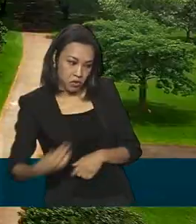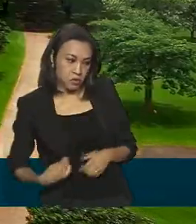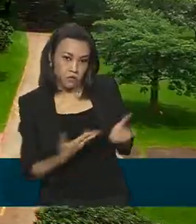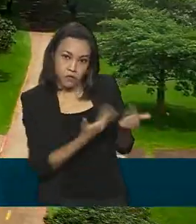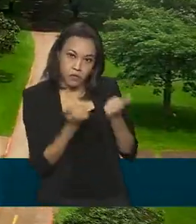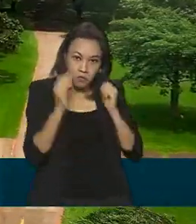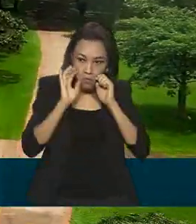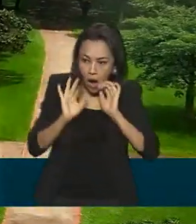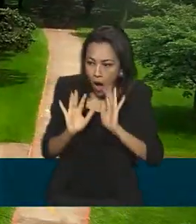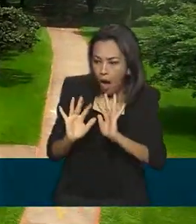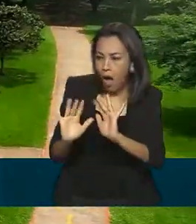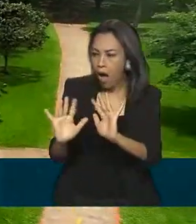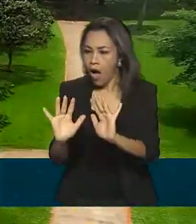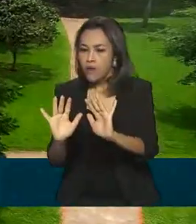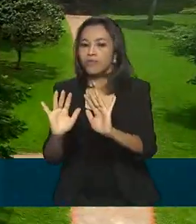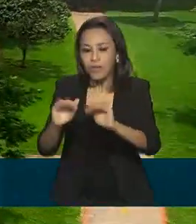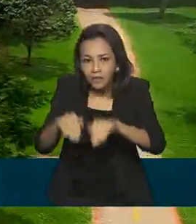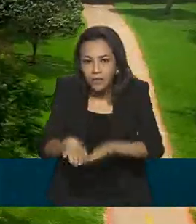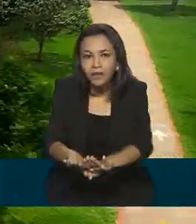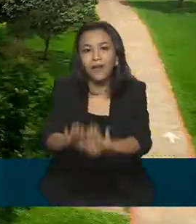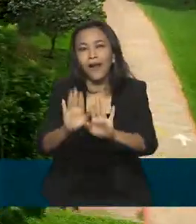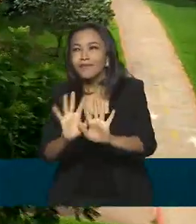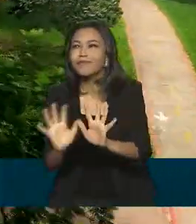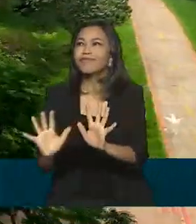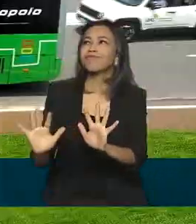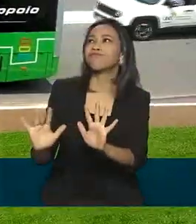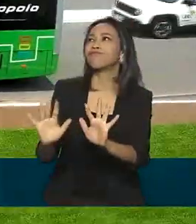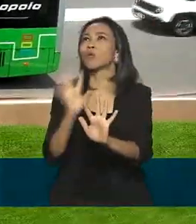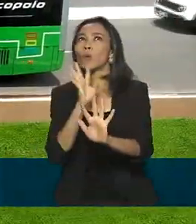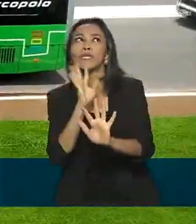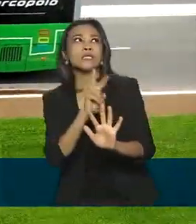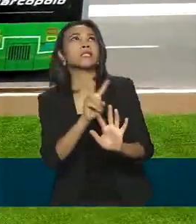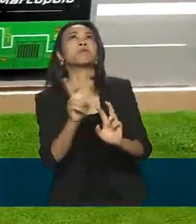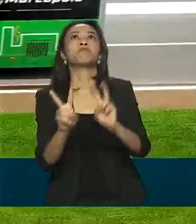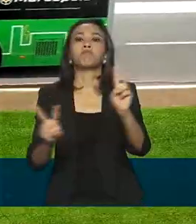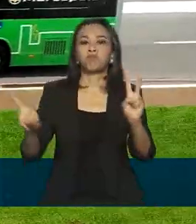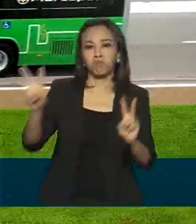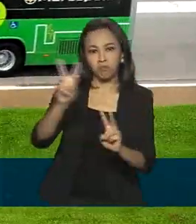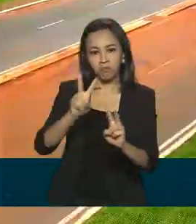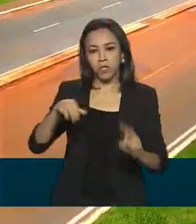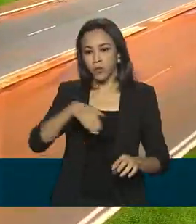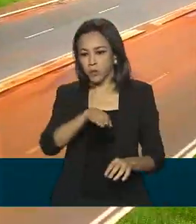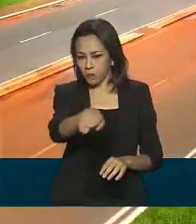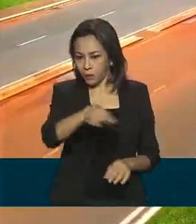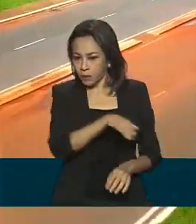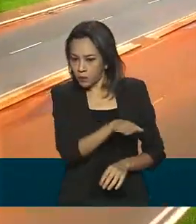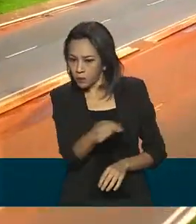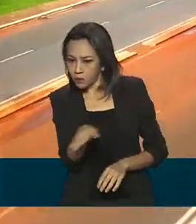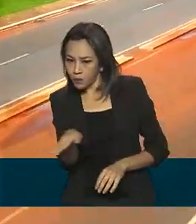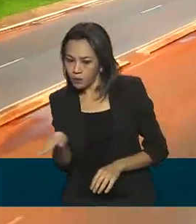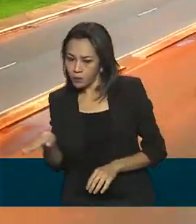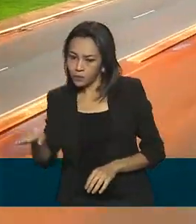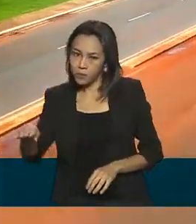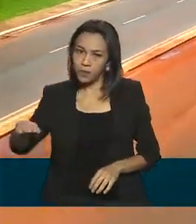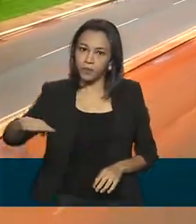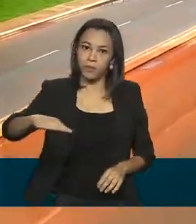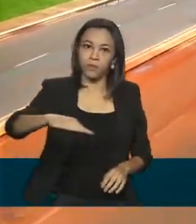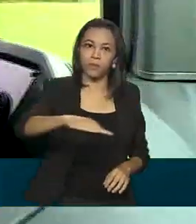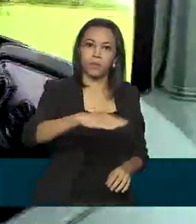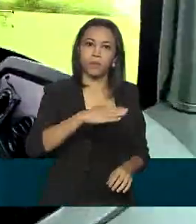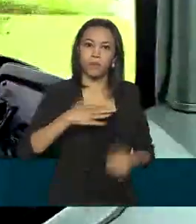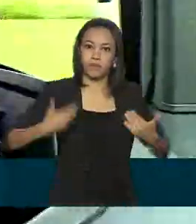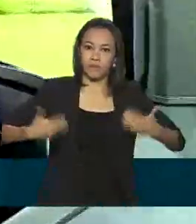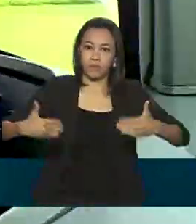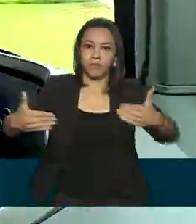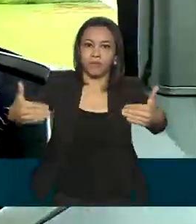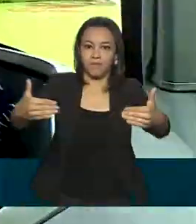novidade. Eles embarcaram em um ônibus equipado com um novo sistema e fizeram o trajeto do Palácio da Alvorada até o Palácio do Planalto.